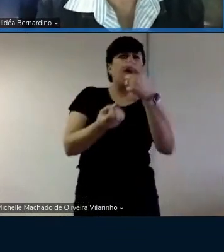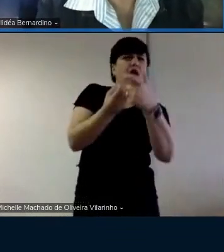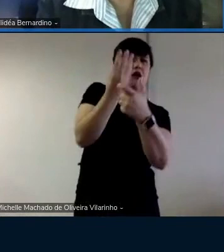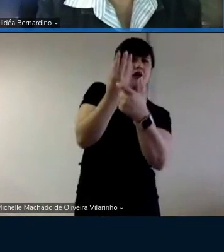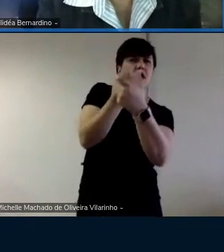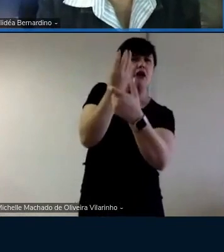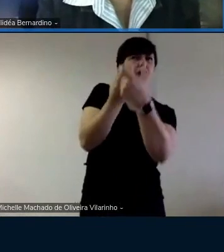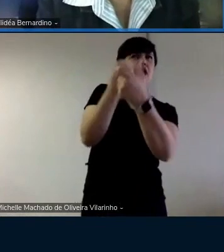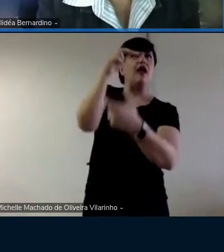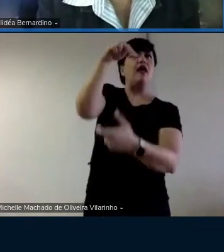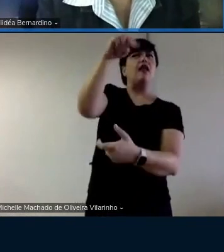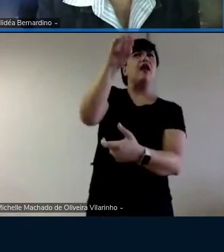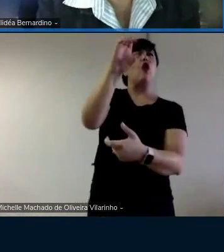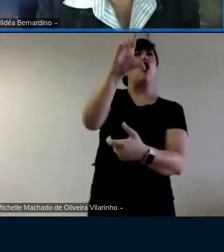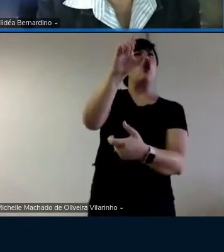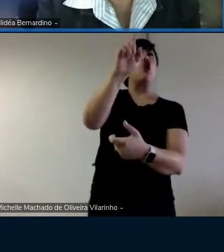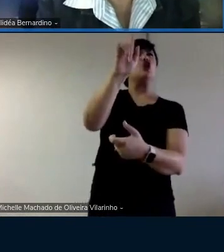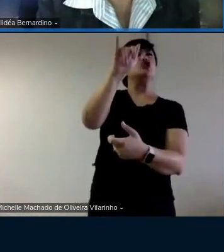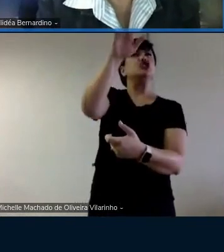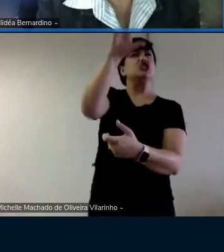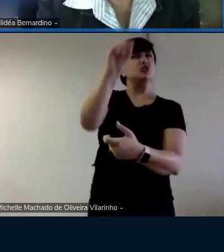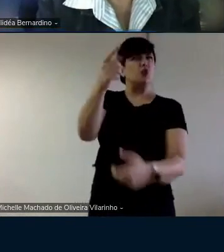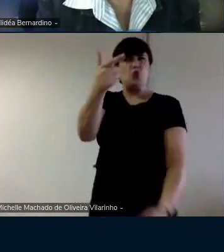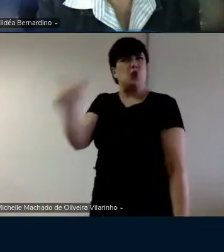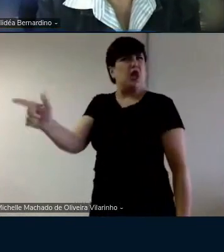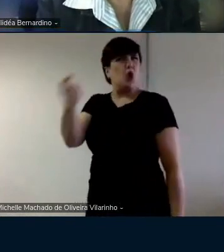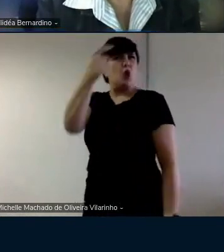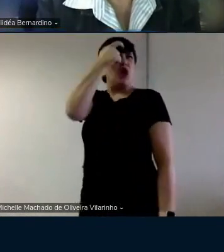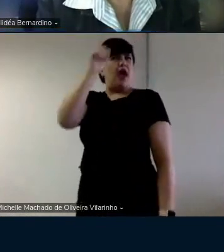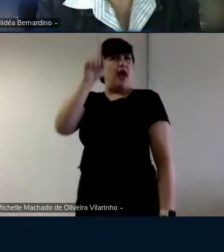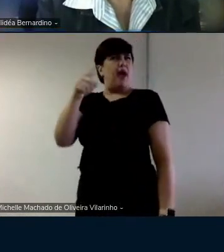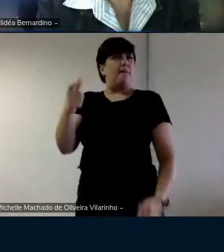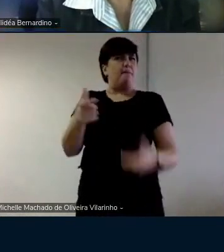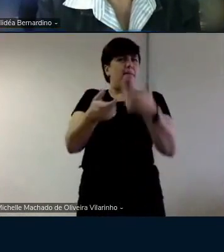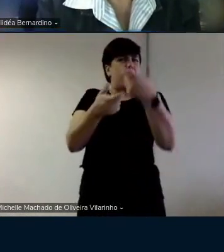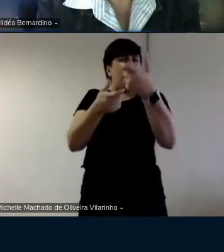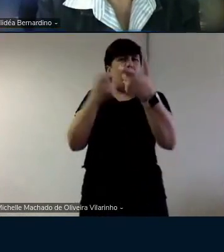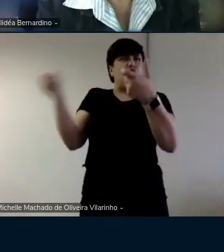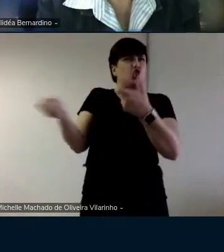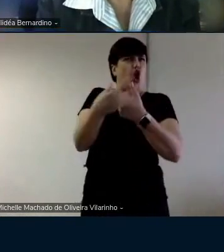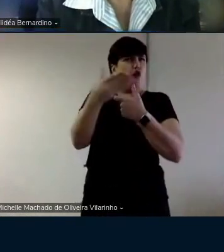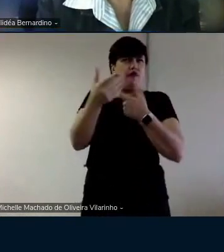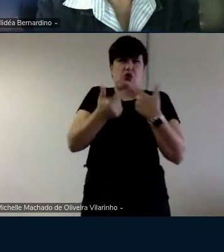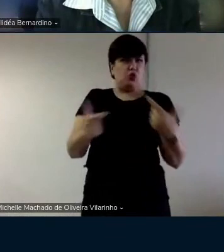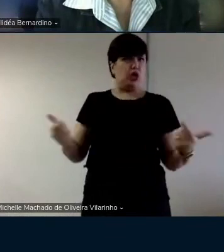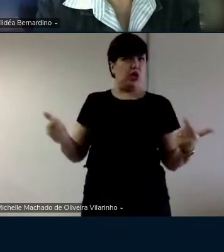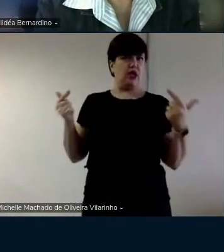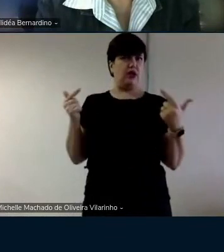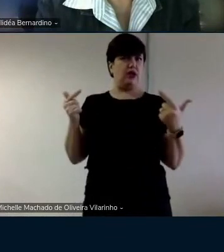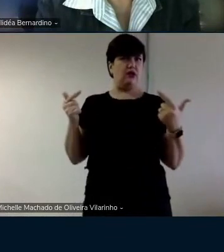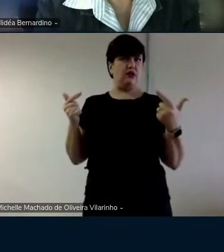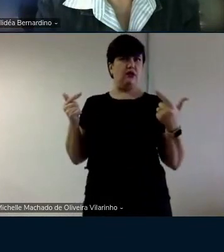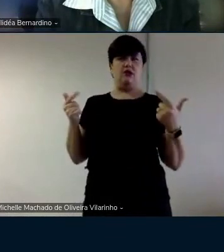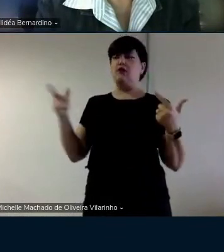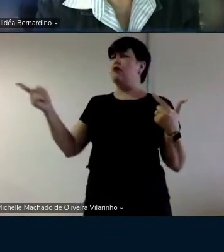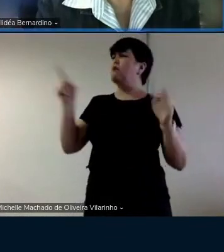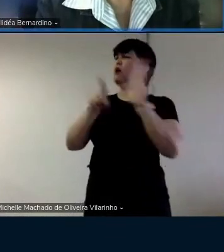consciência de que é uma palavra nova? A senhora pode dizer em qual parágrafo está na página 27?